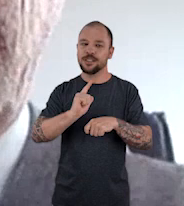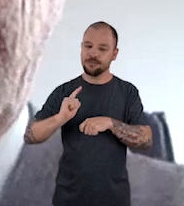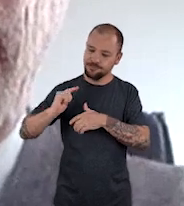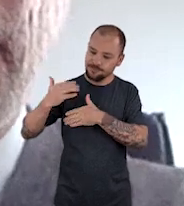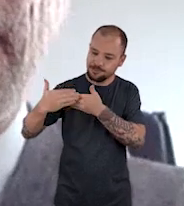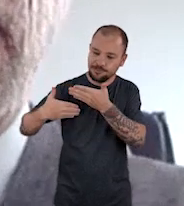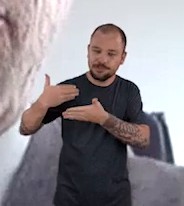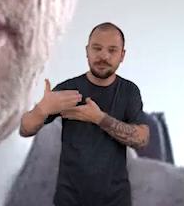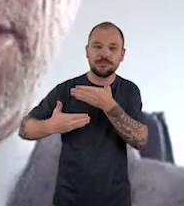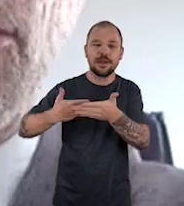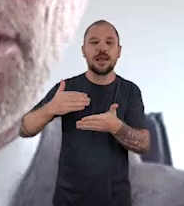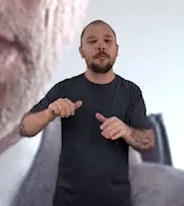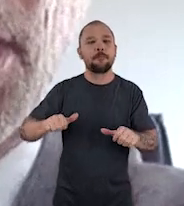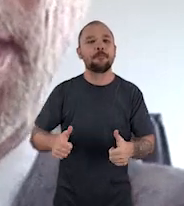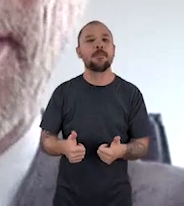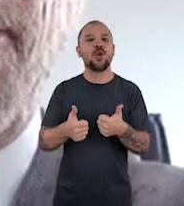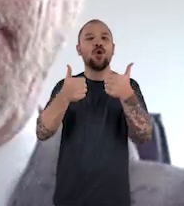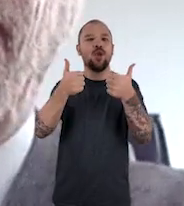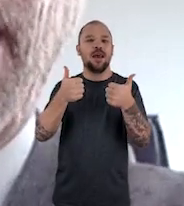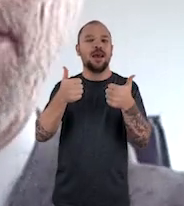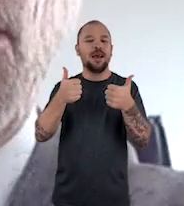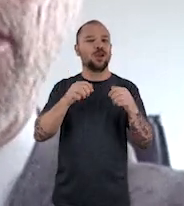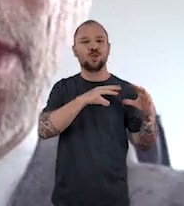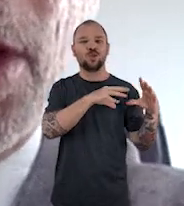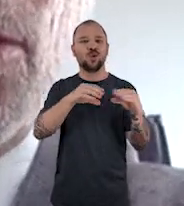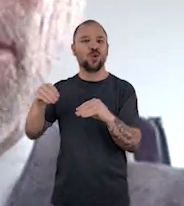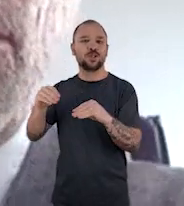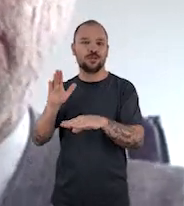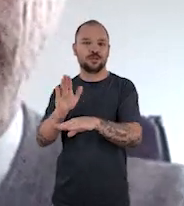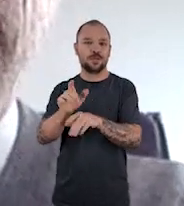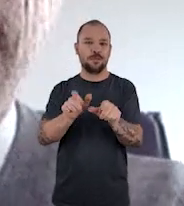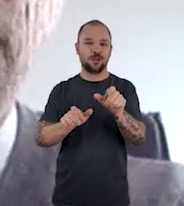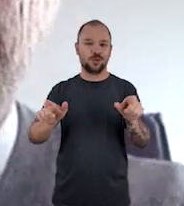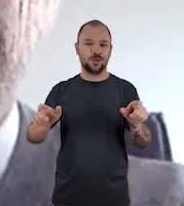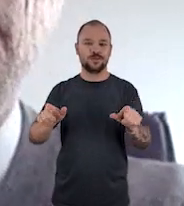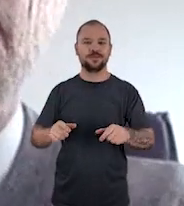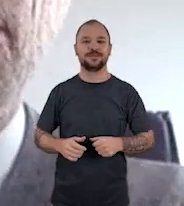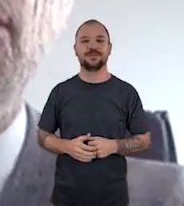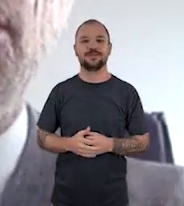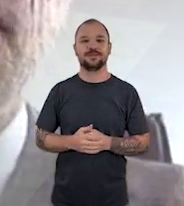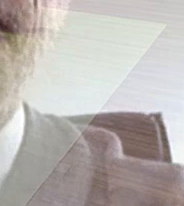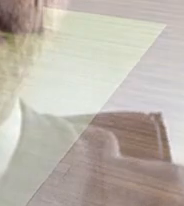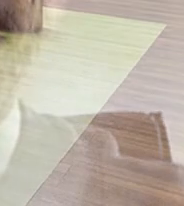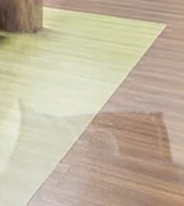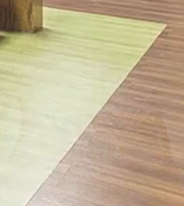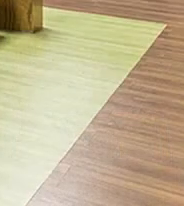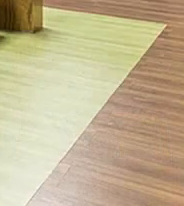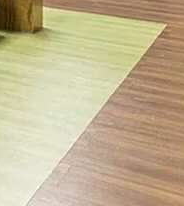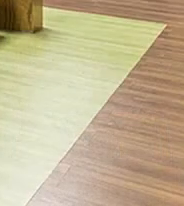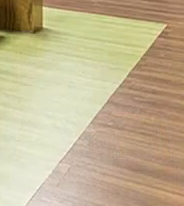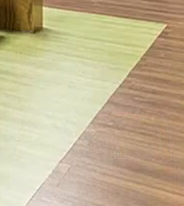permitem esses avanços e na melhoria do bem-estar geral das pessoas.